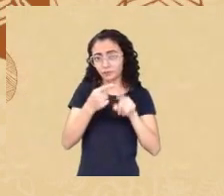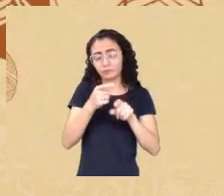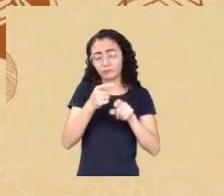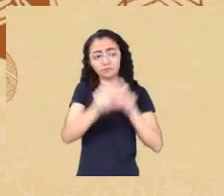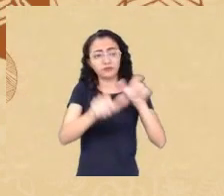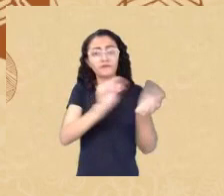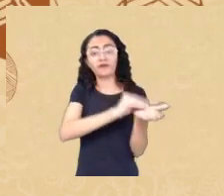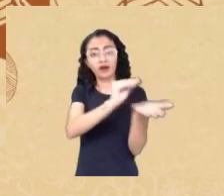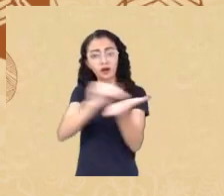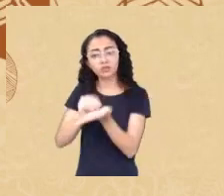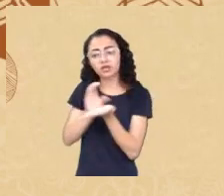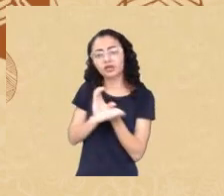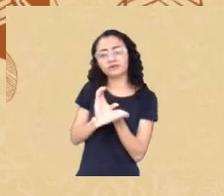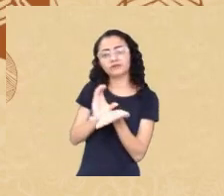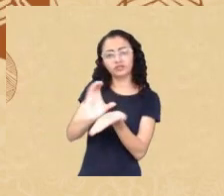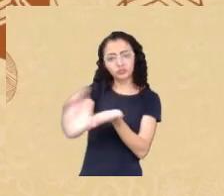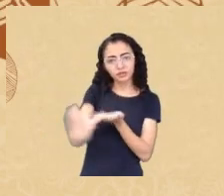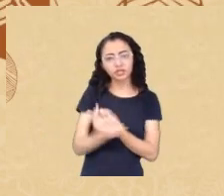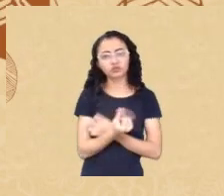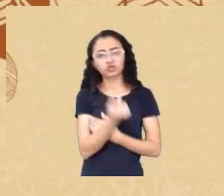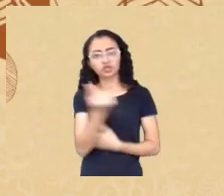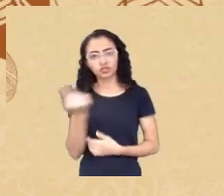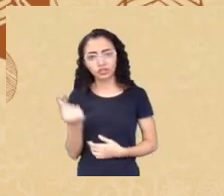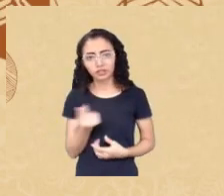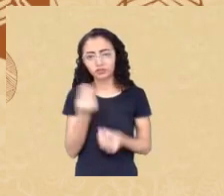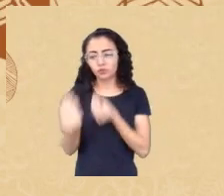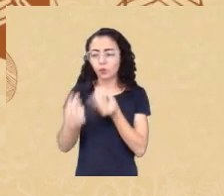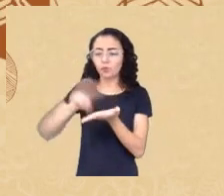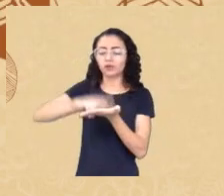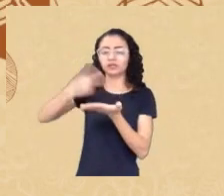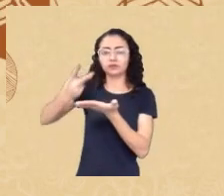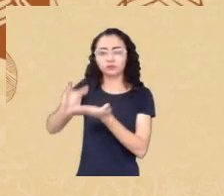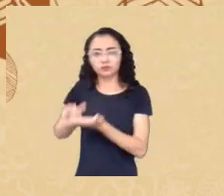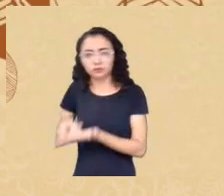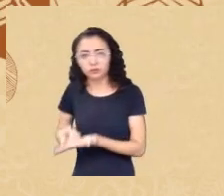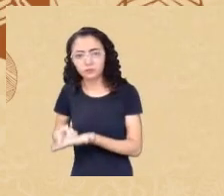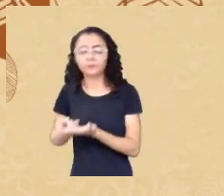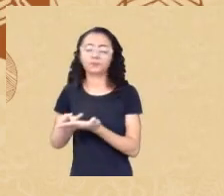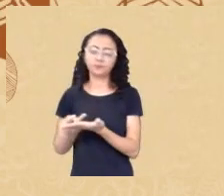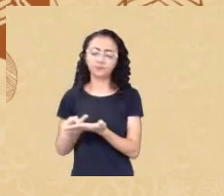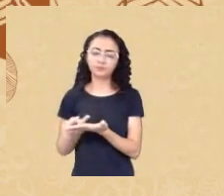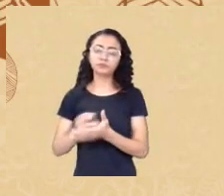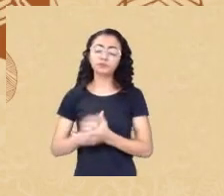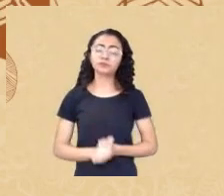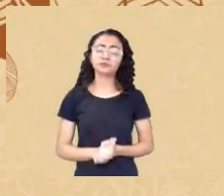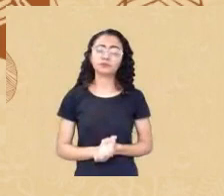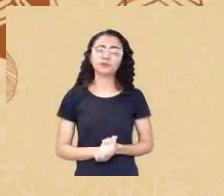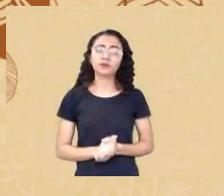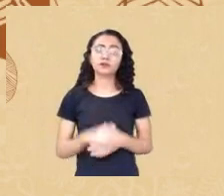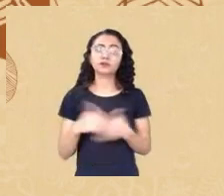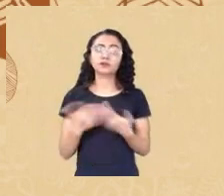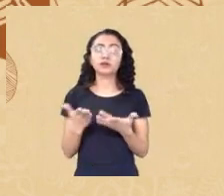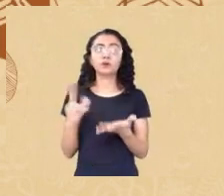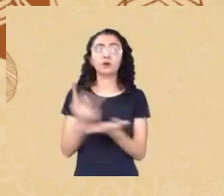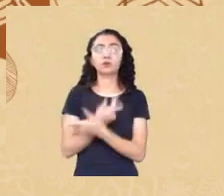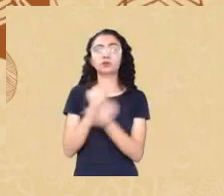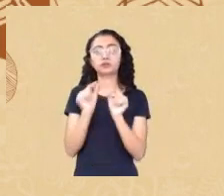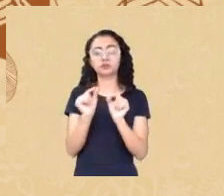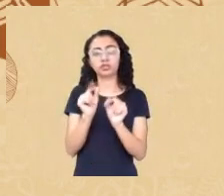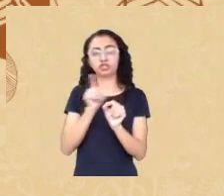verbais e colocar em todos os idiomas todos os dialetos então o que eles faziam é ter sempre um tradutor